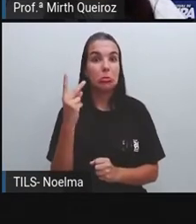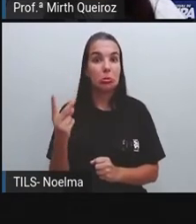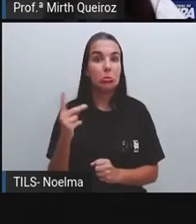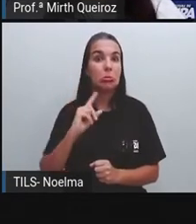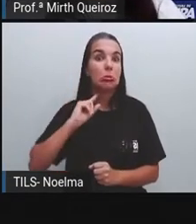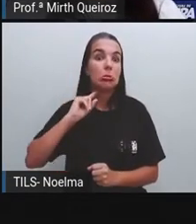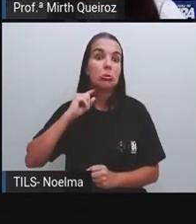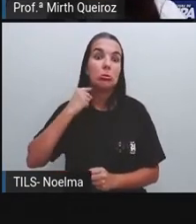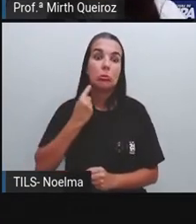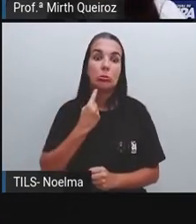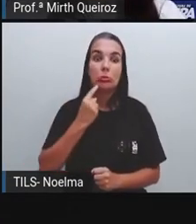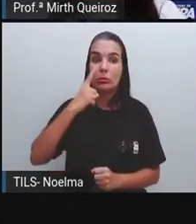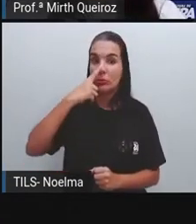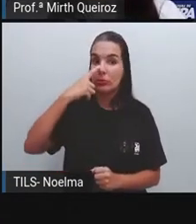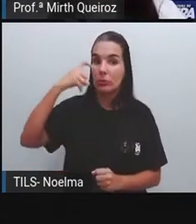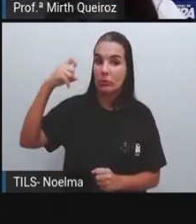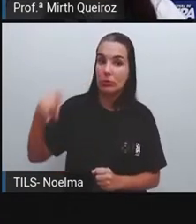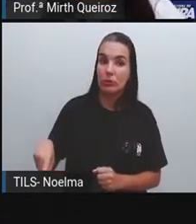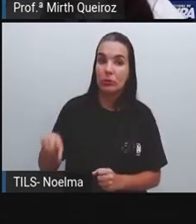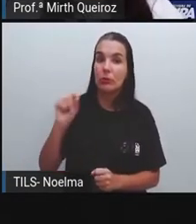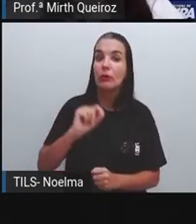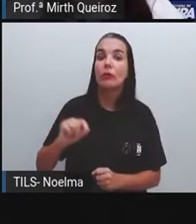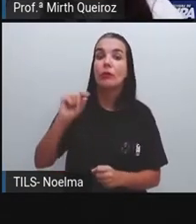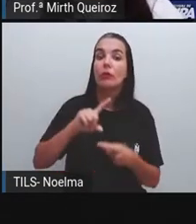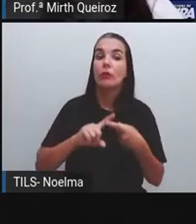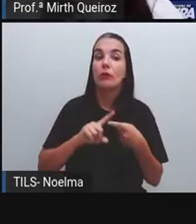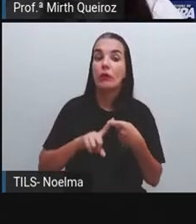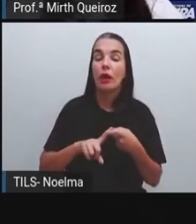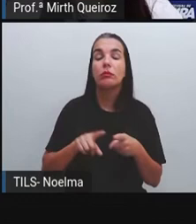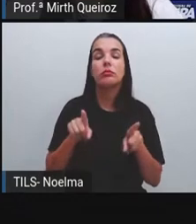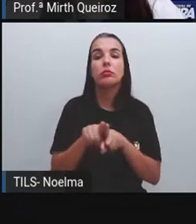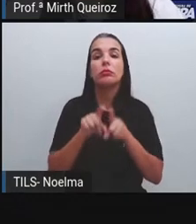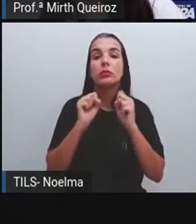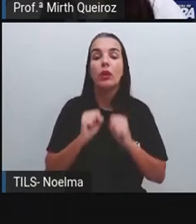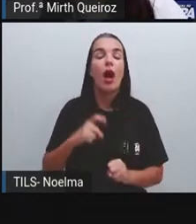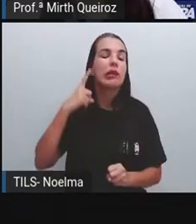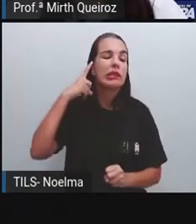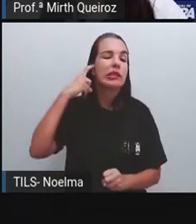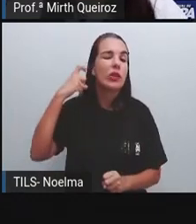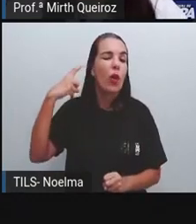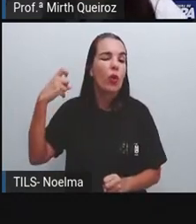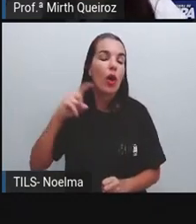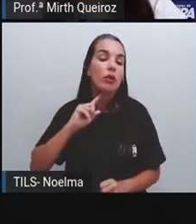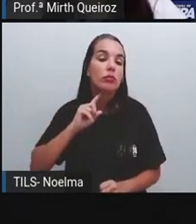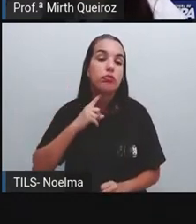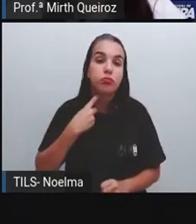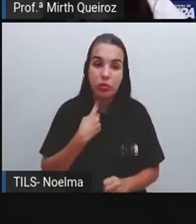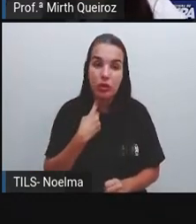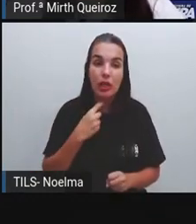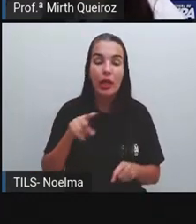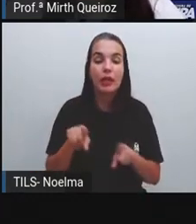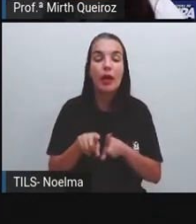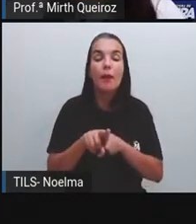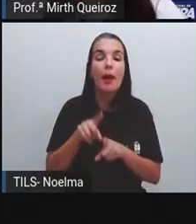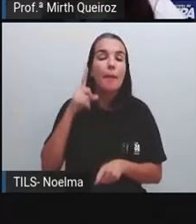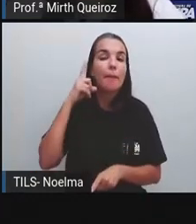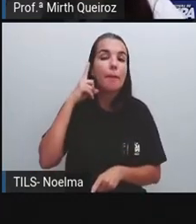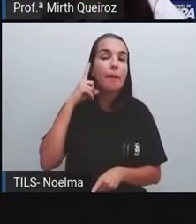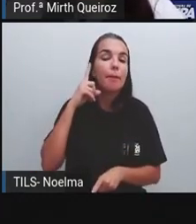além dessa poluição ambiental, que é a poluição sonora e a poluição visual, né?